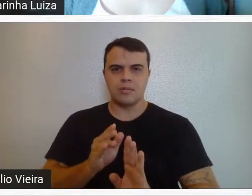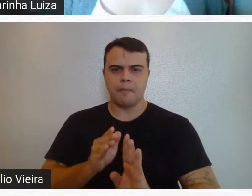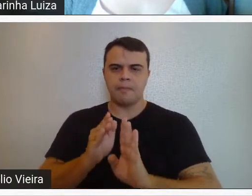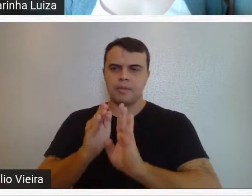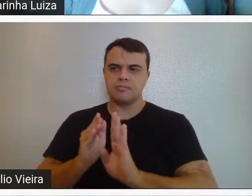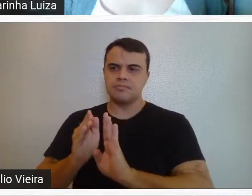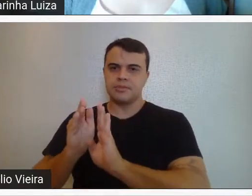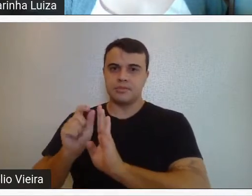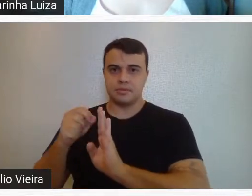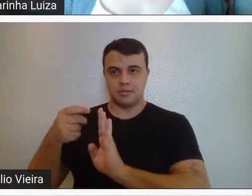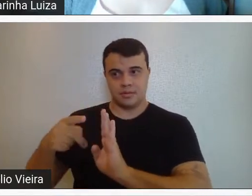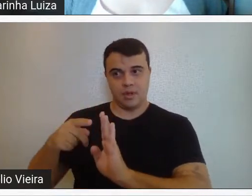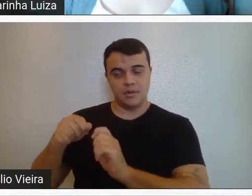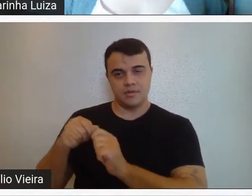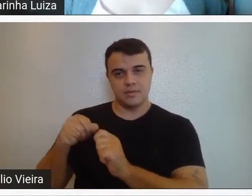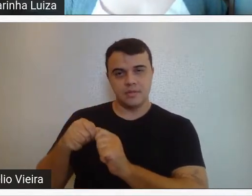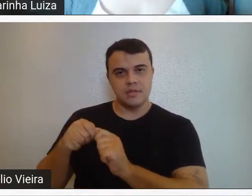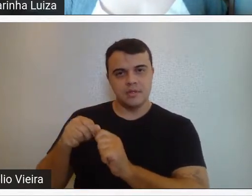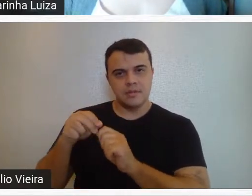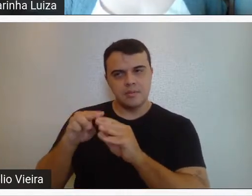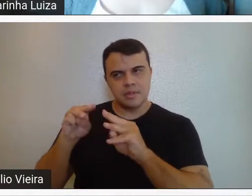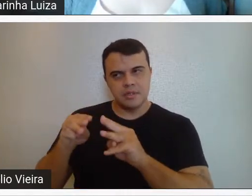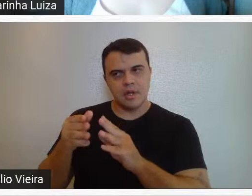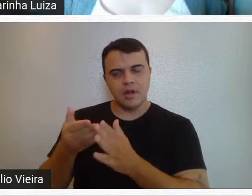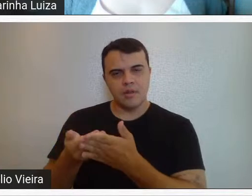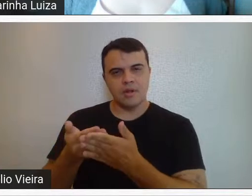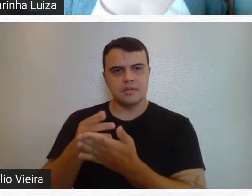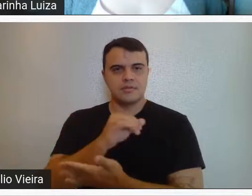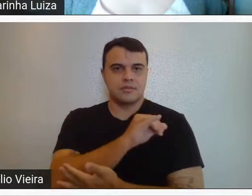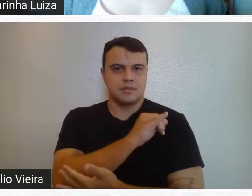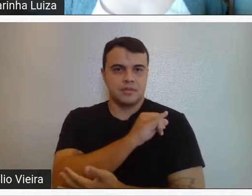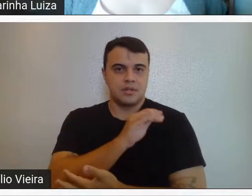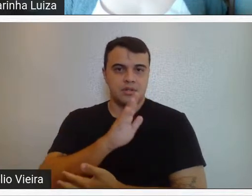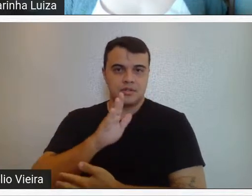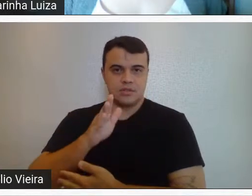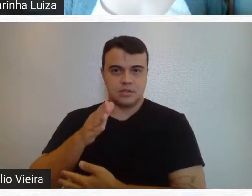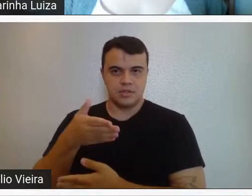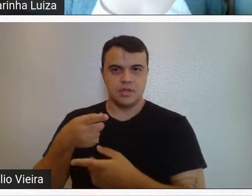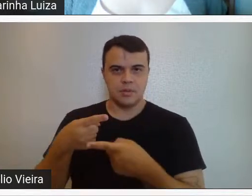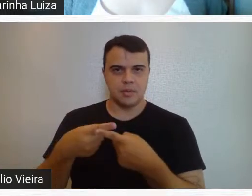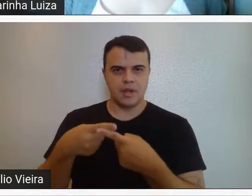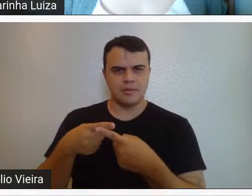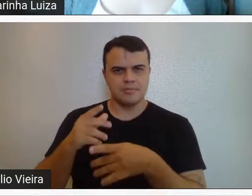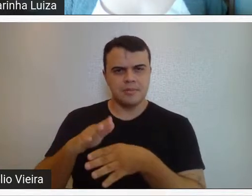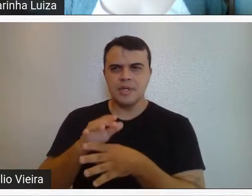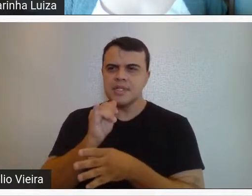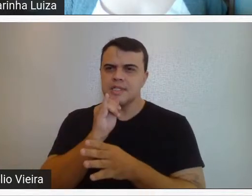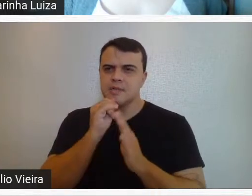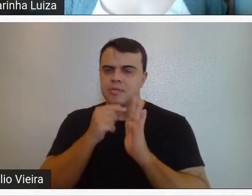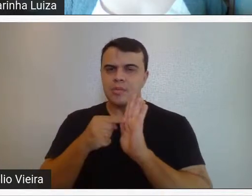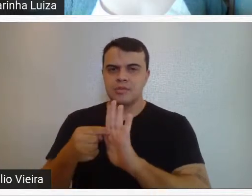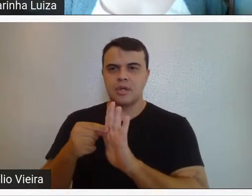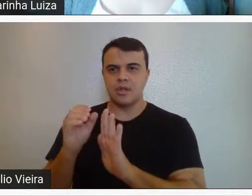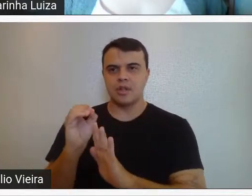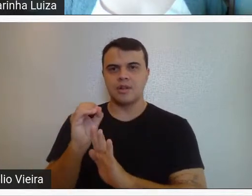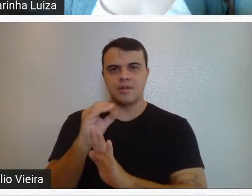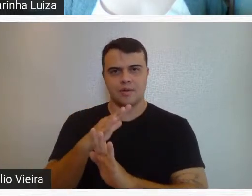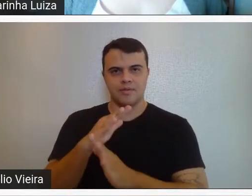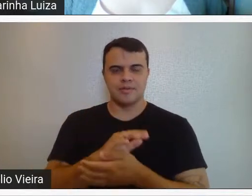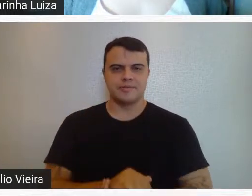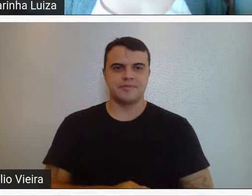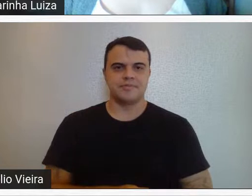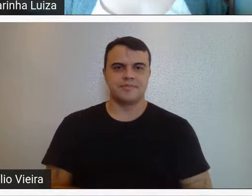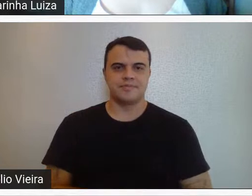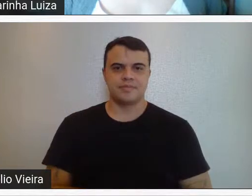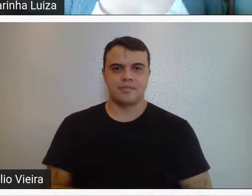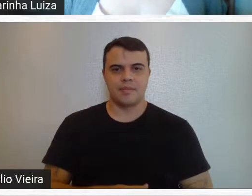Então, o próprio edifício que funcionava no Ministério da Educação no Rio de Janeiro já era um grande exemplo da arquitetura moderna do Niemeyer. o